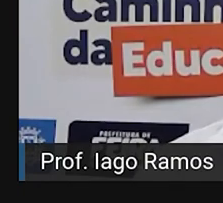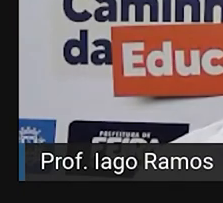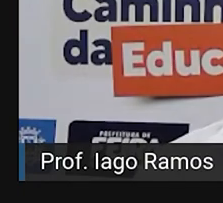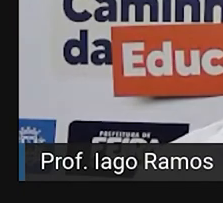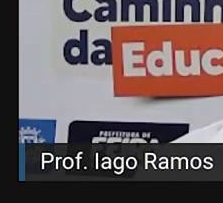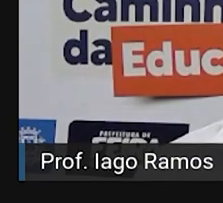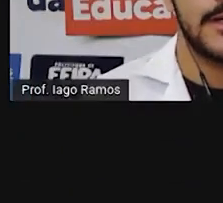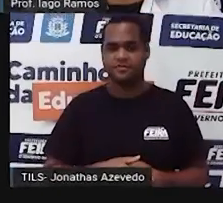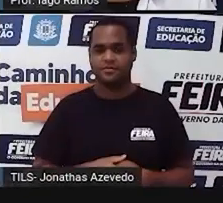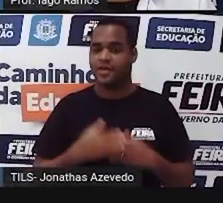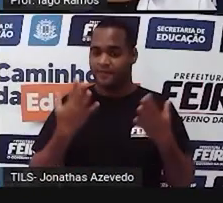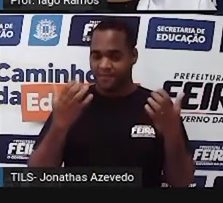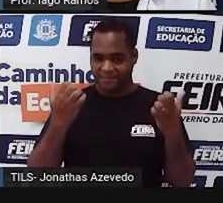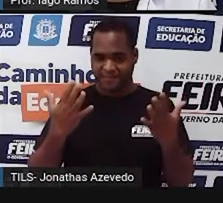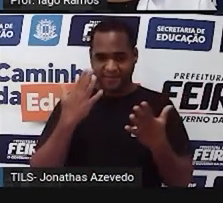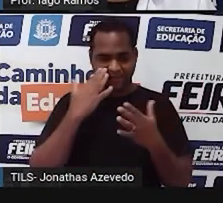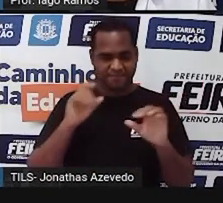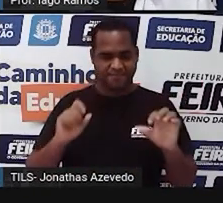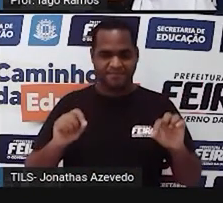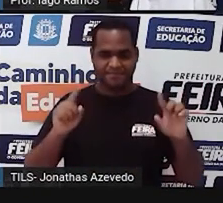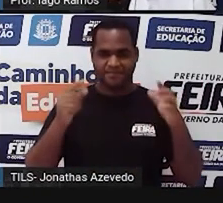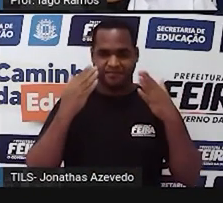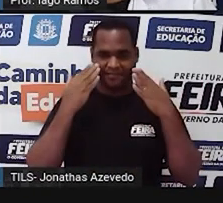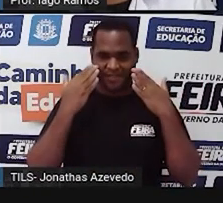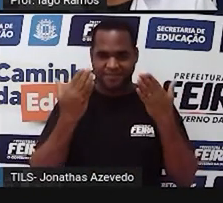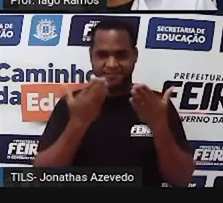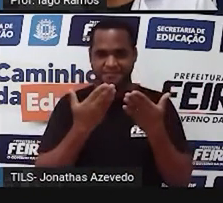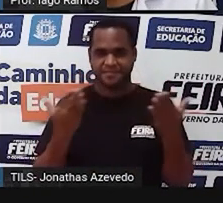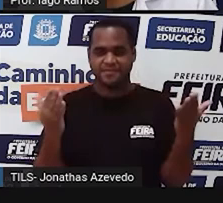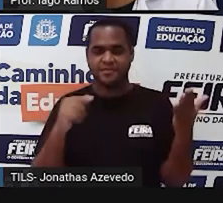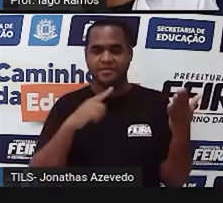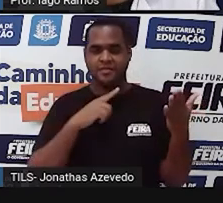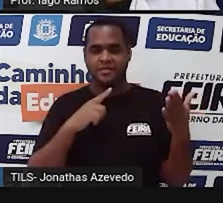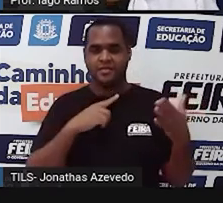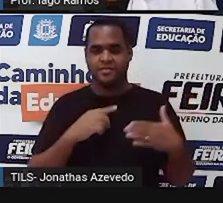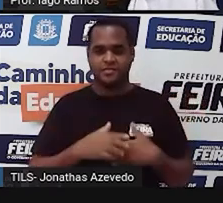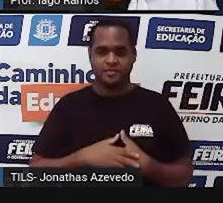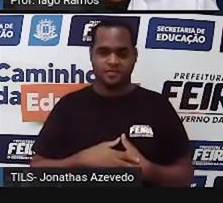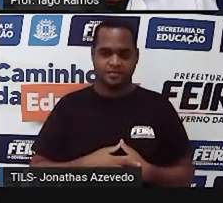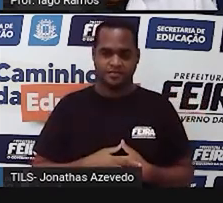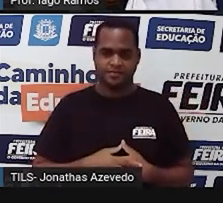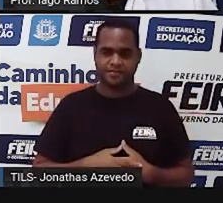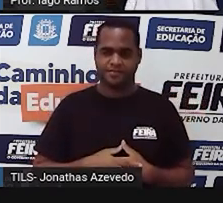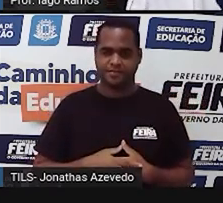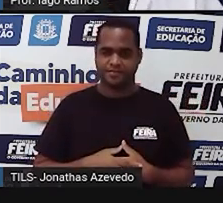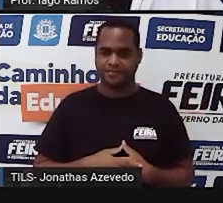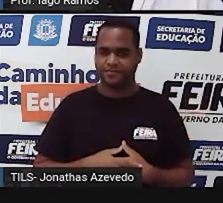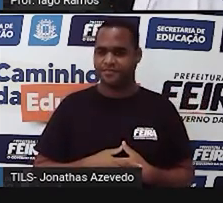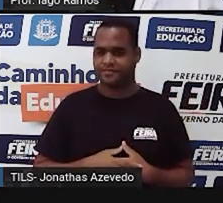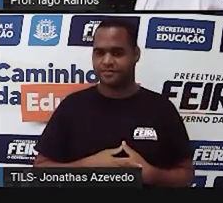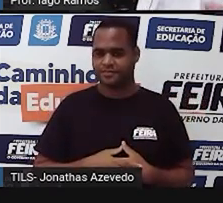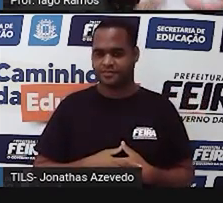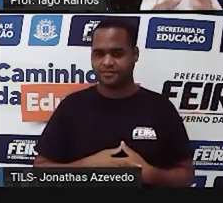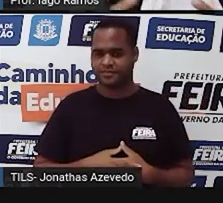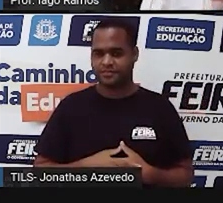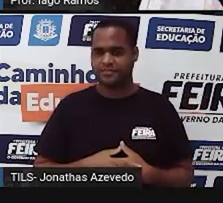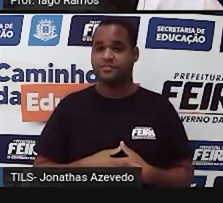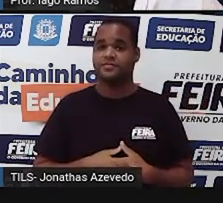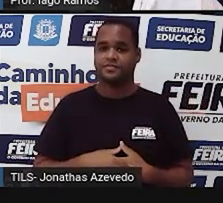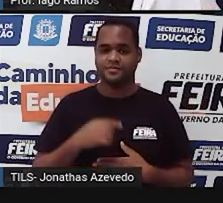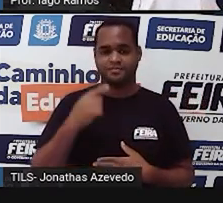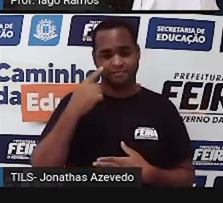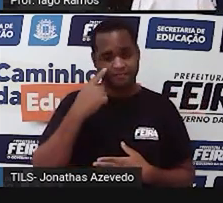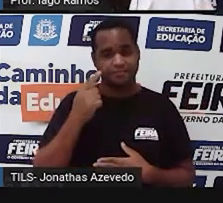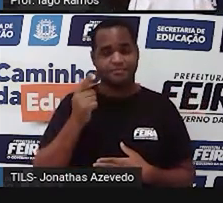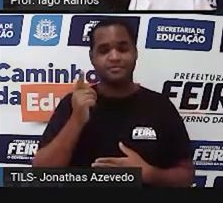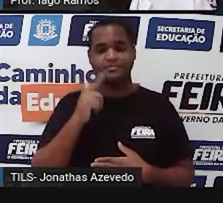Então, vamos lá. Já, já a tela vai aparecer aí para você. Olha só. Bom, então, até aqui,